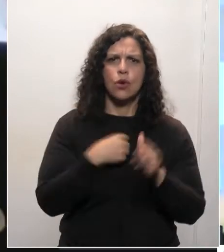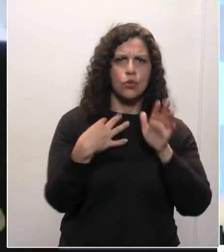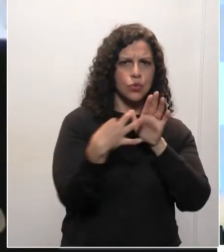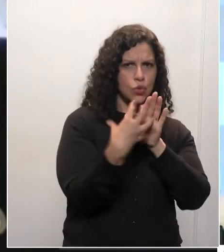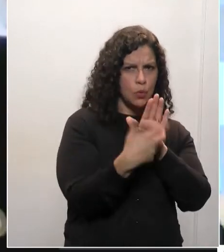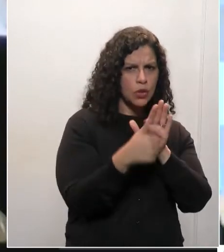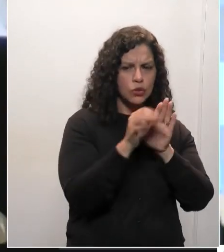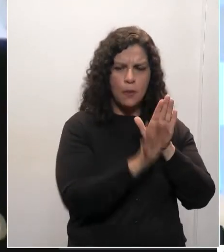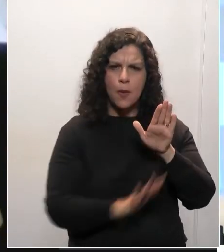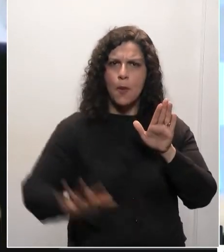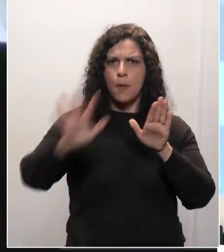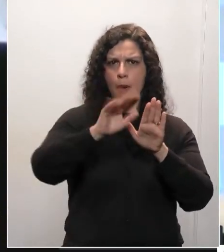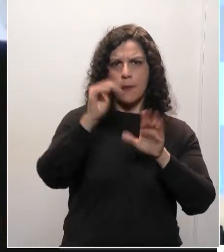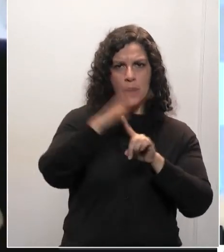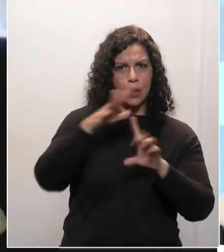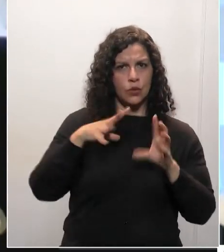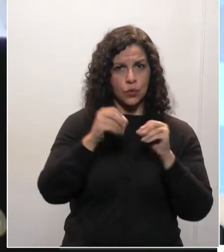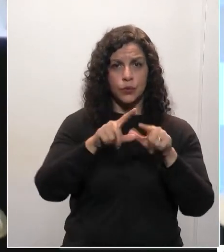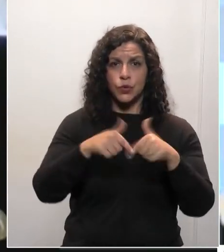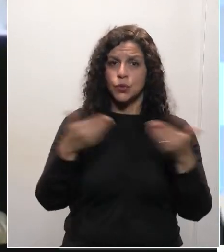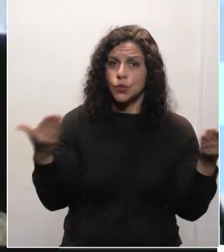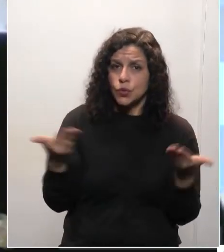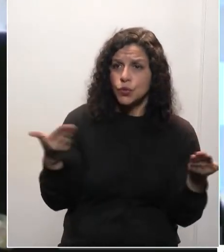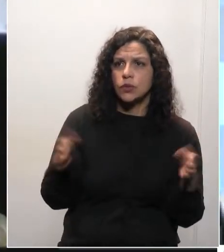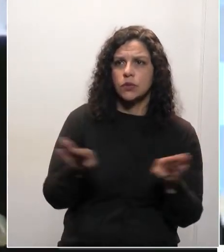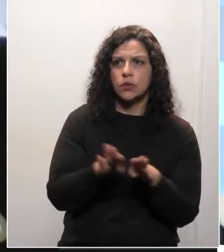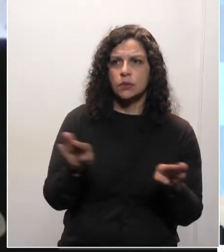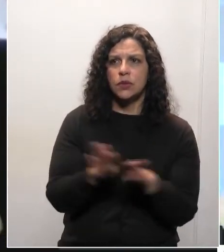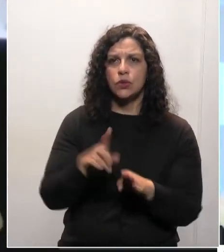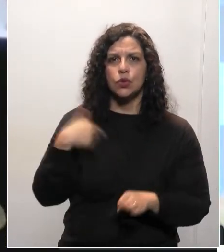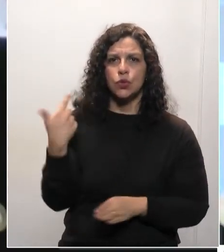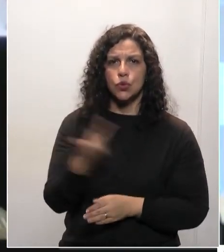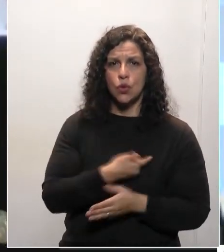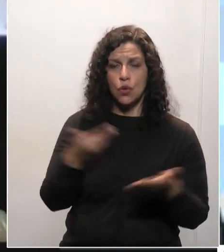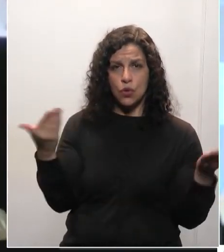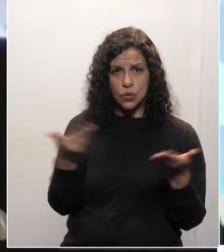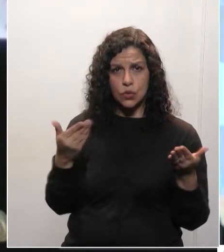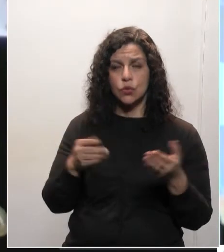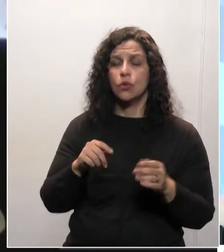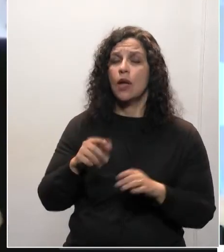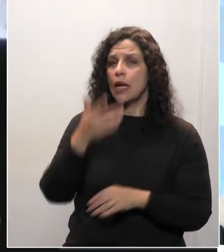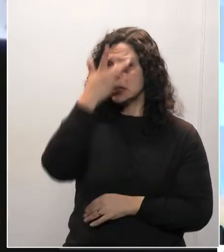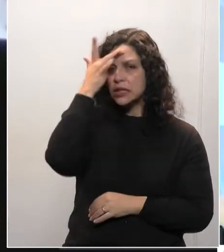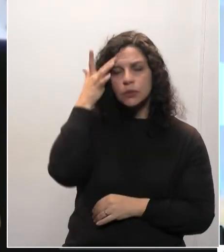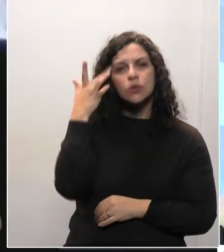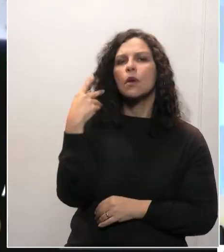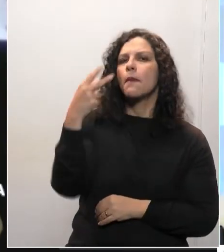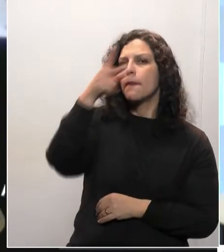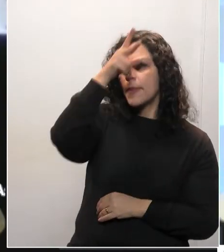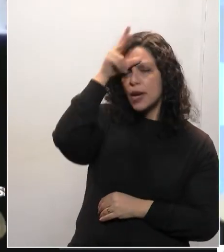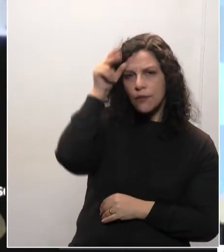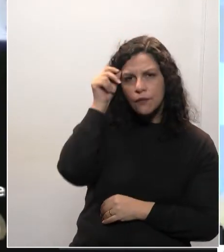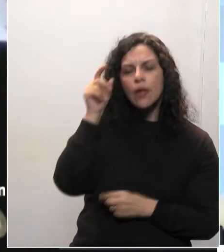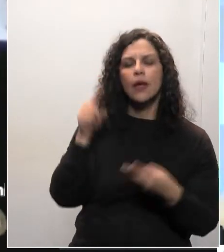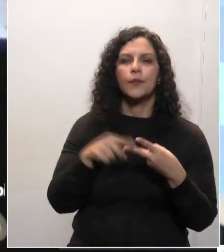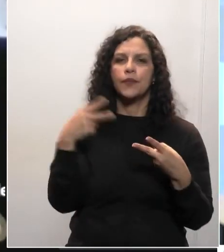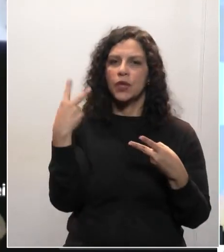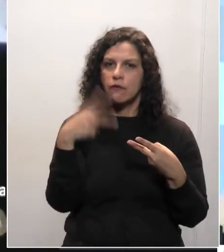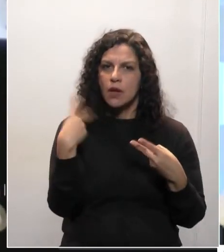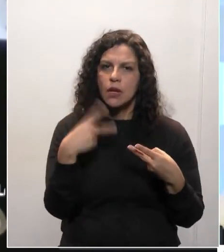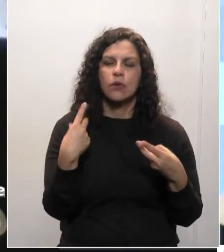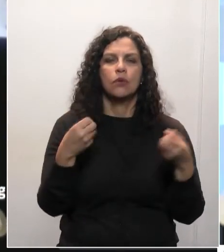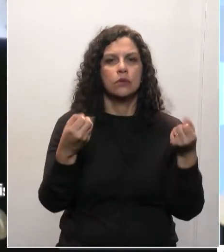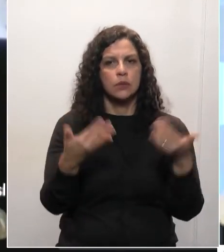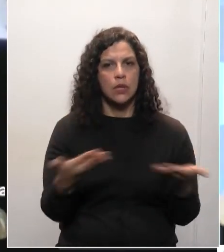partido tem em todo o Estado. Quero aqui saudar a todos os nossos pré-candidatos, tanto a prefeito, vice-prefeito e a vereadora, e